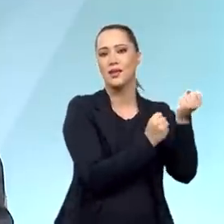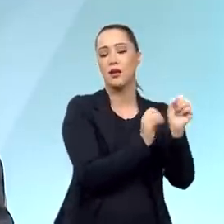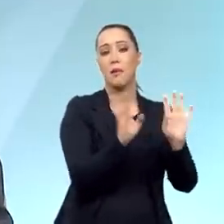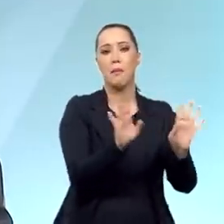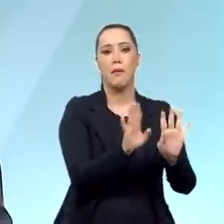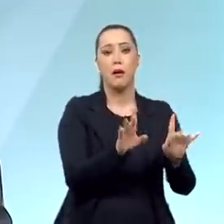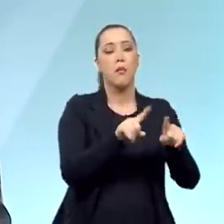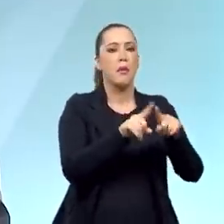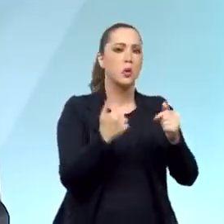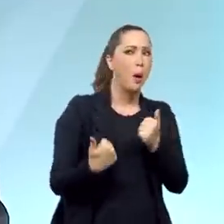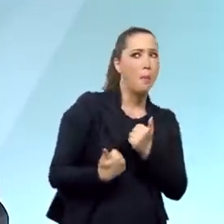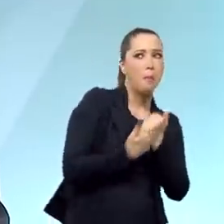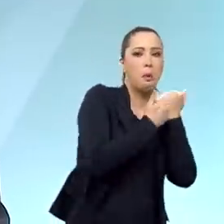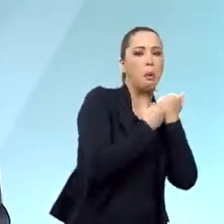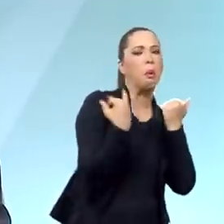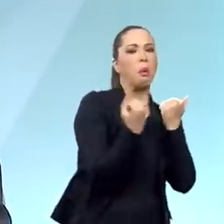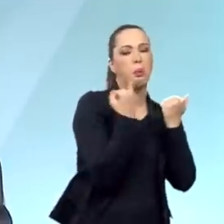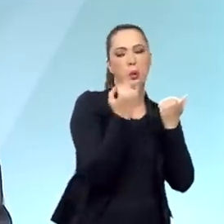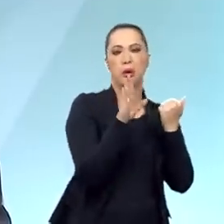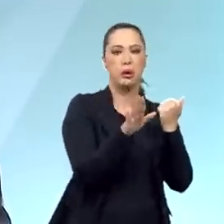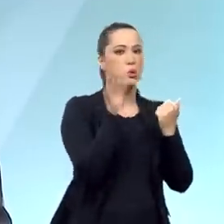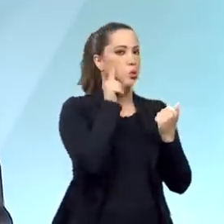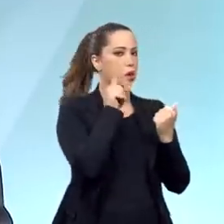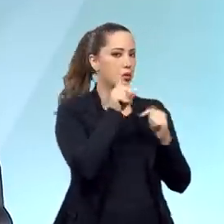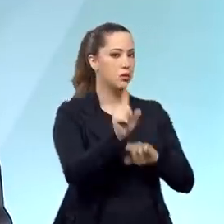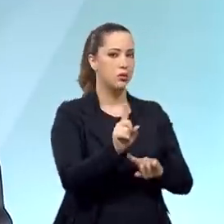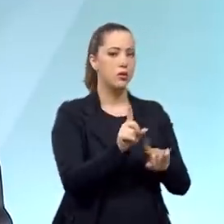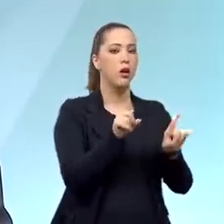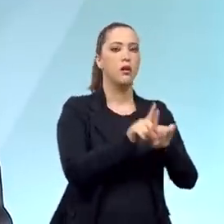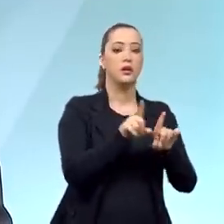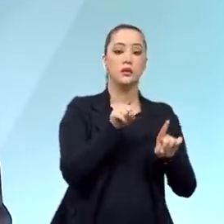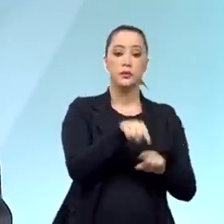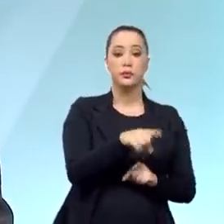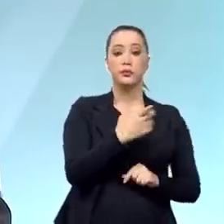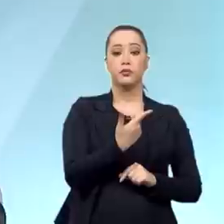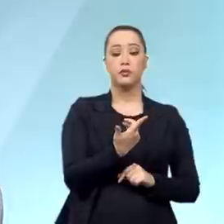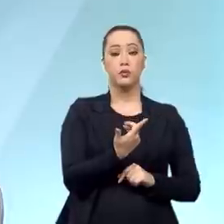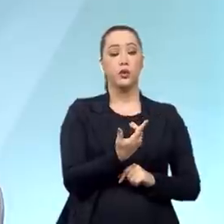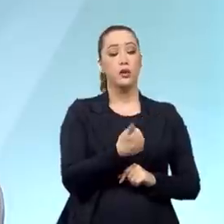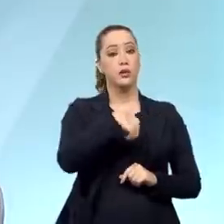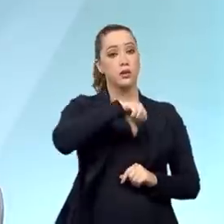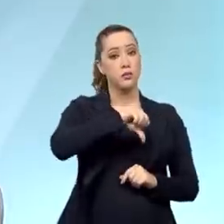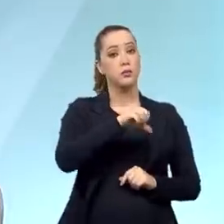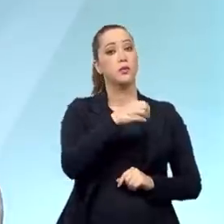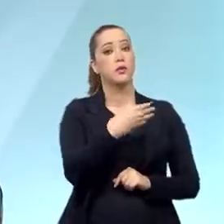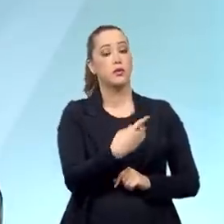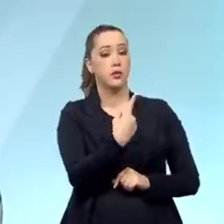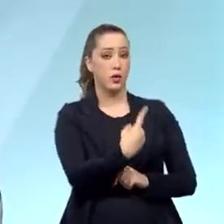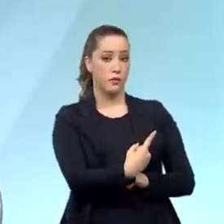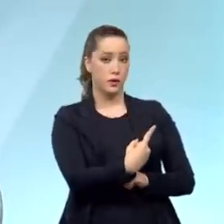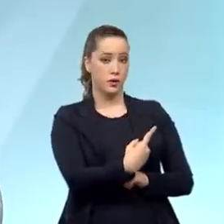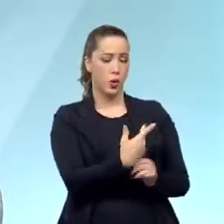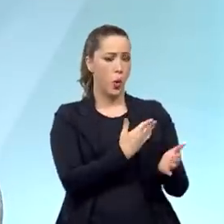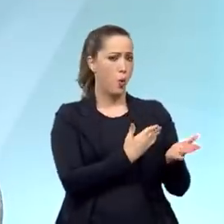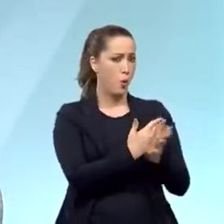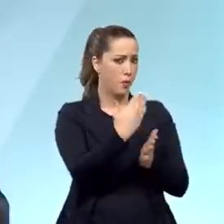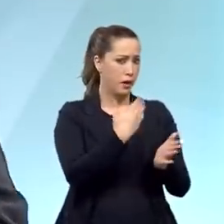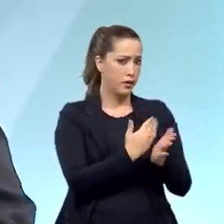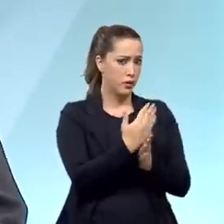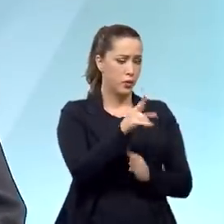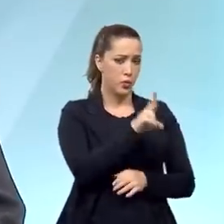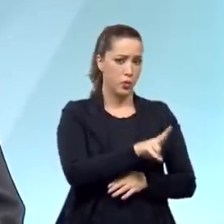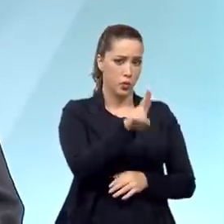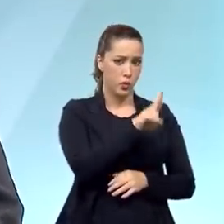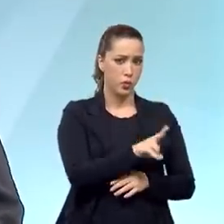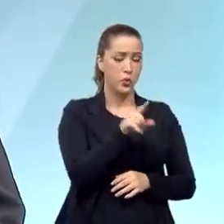suporte bem grande. E CSN fez parte desse acordo. Em 1941, começa a instalação